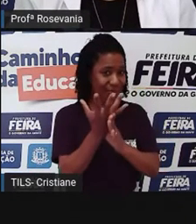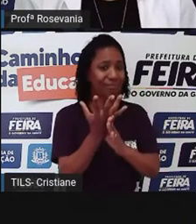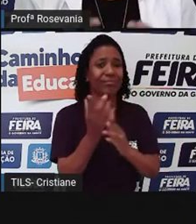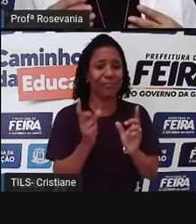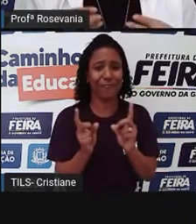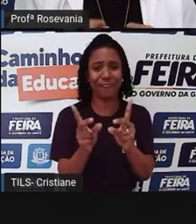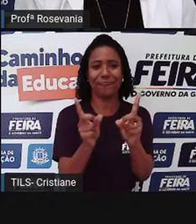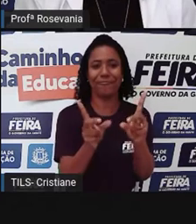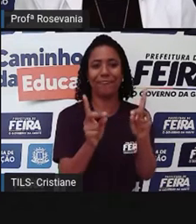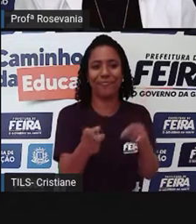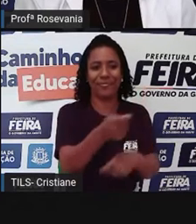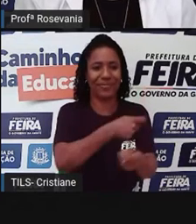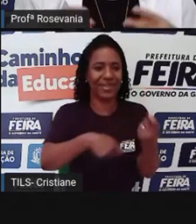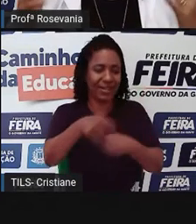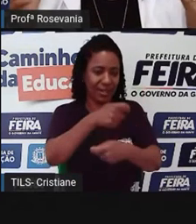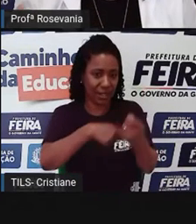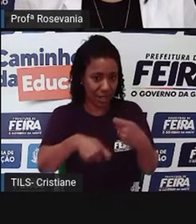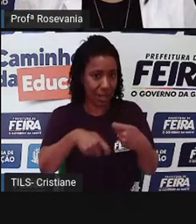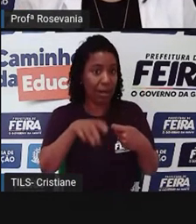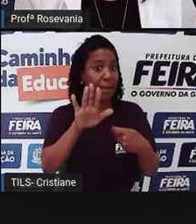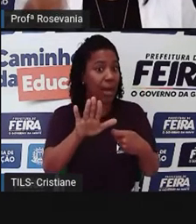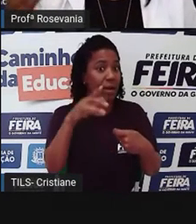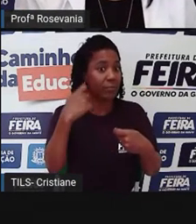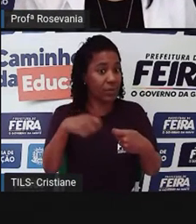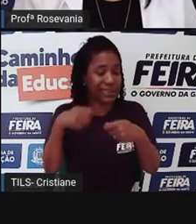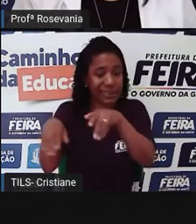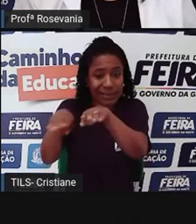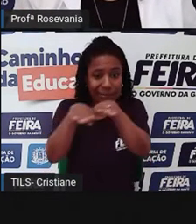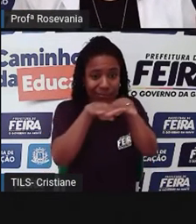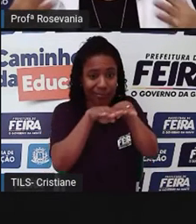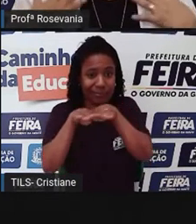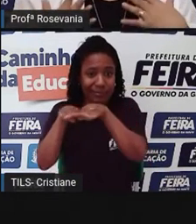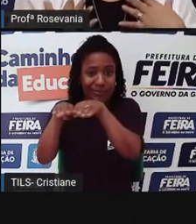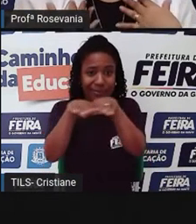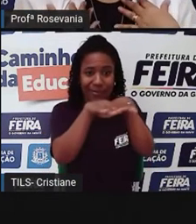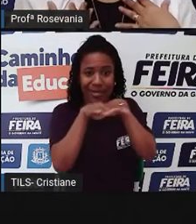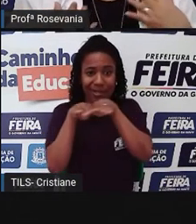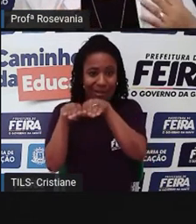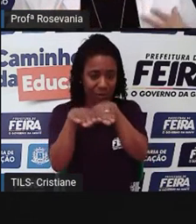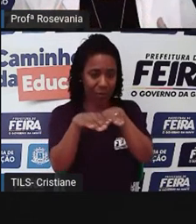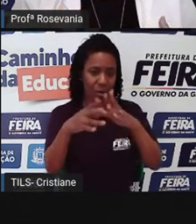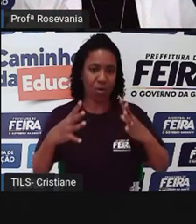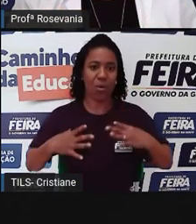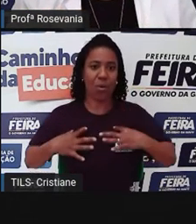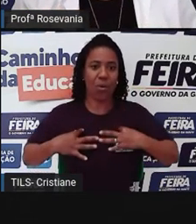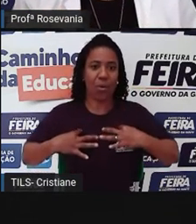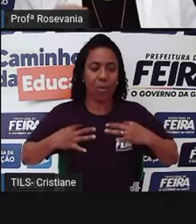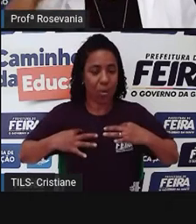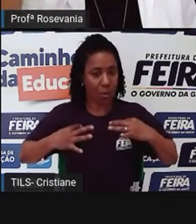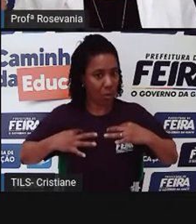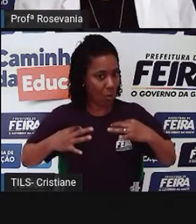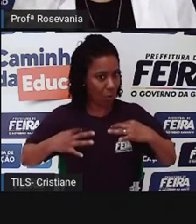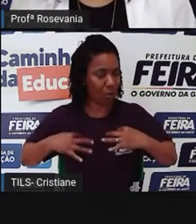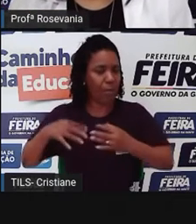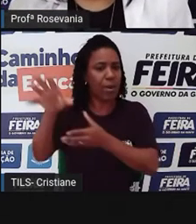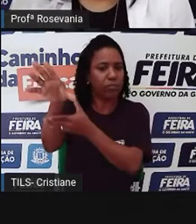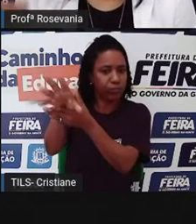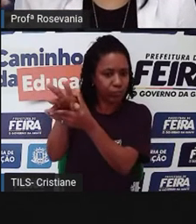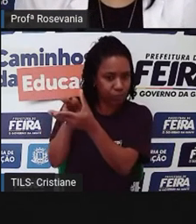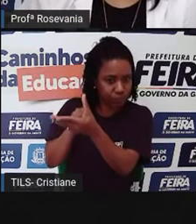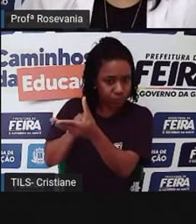franquias devem seguir um padrão, que foi como eu falei pra vocês, até a roupa dos funcionários, né, são